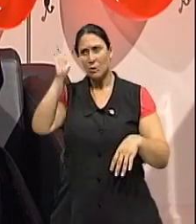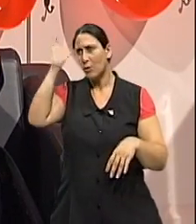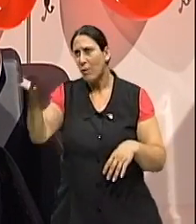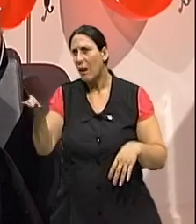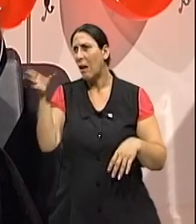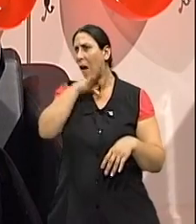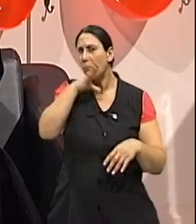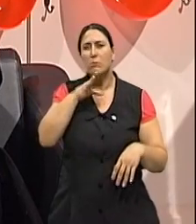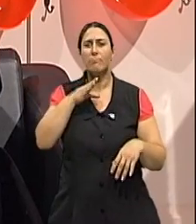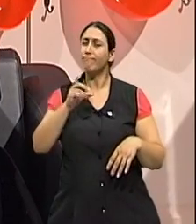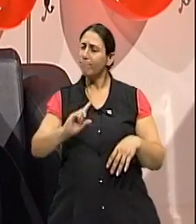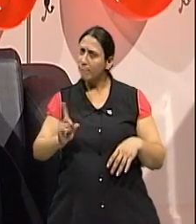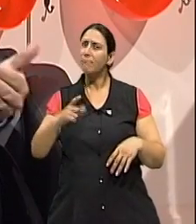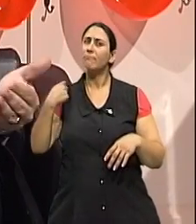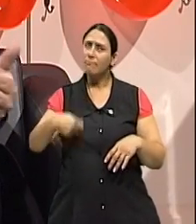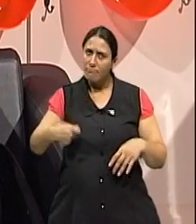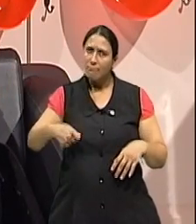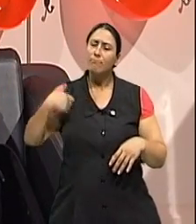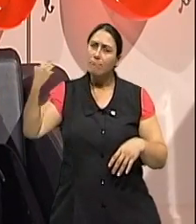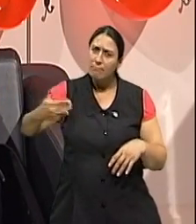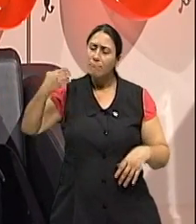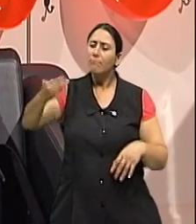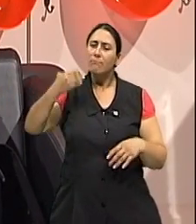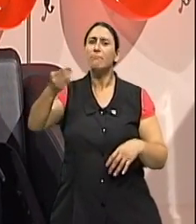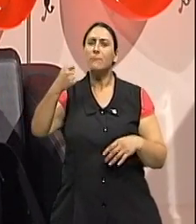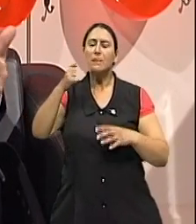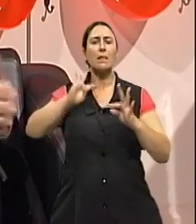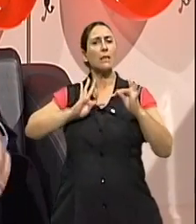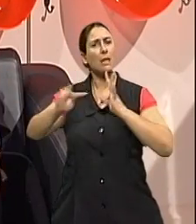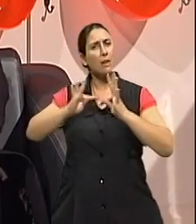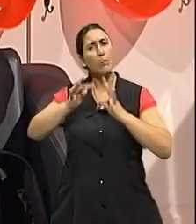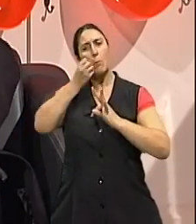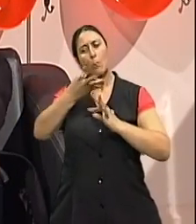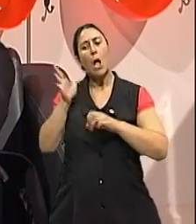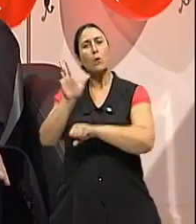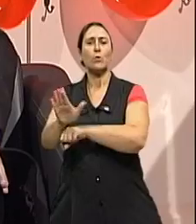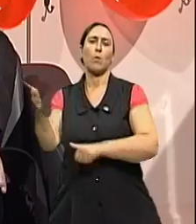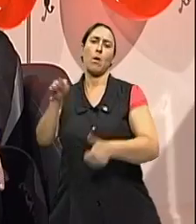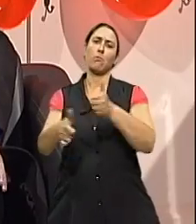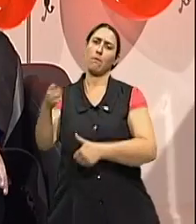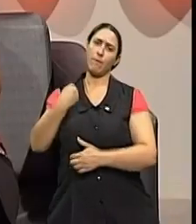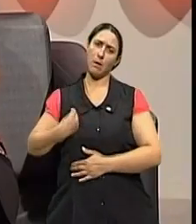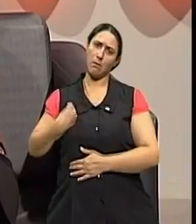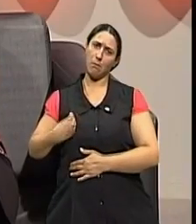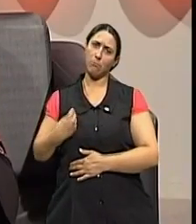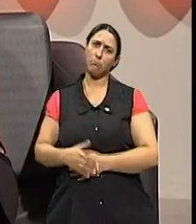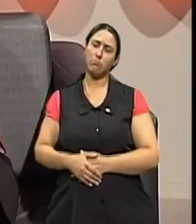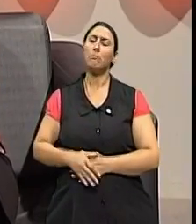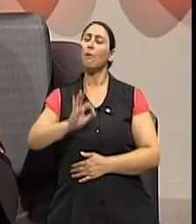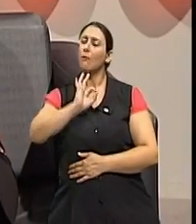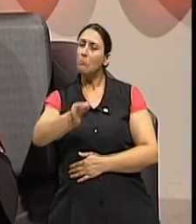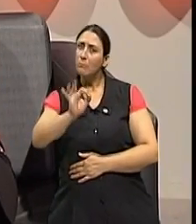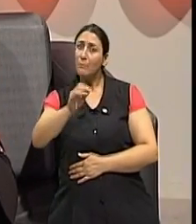simplificar e deixar, muitas vezes, de fazer um tratamento que pode trazer qualidade de vida para essa mulher. Claro, que é esse